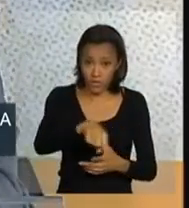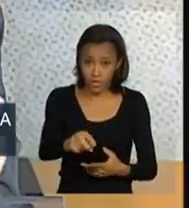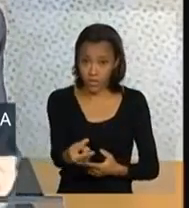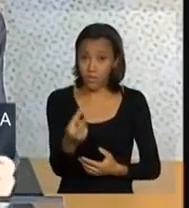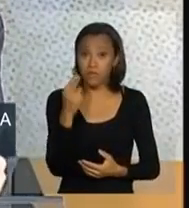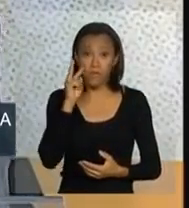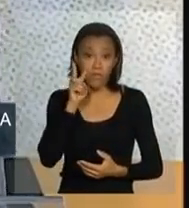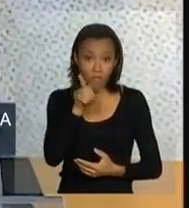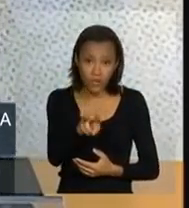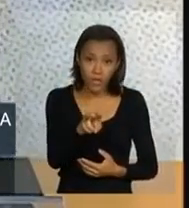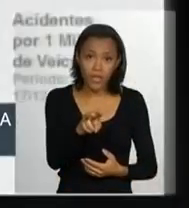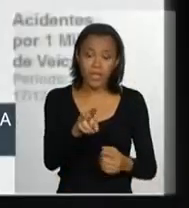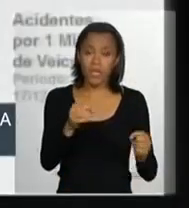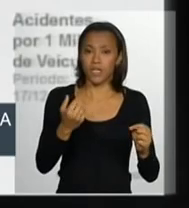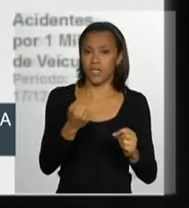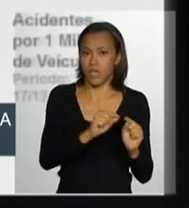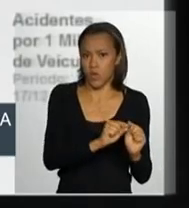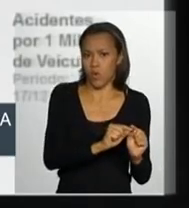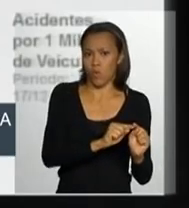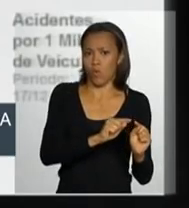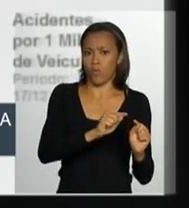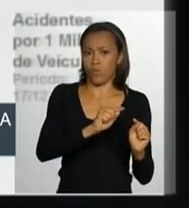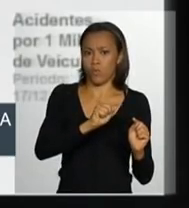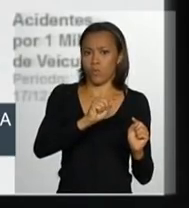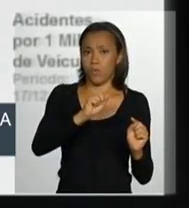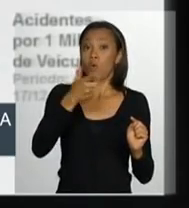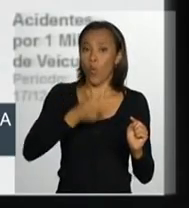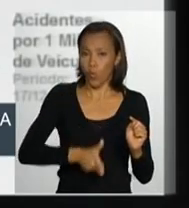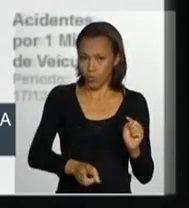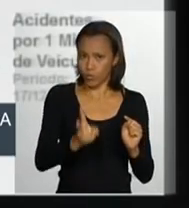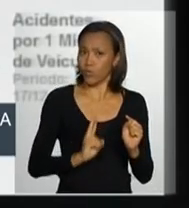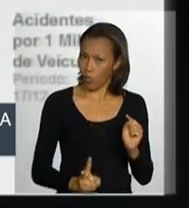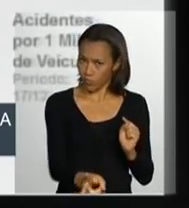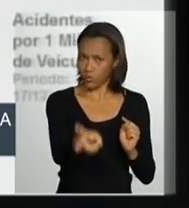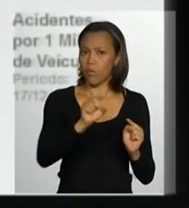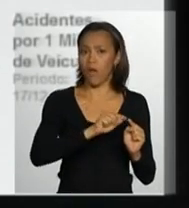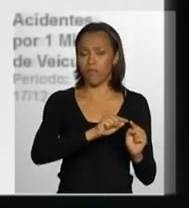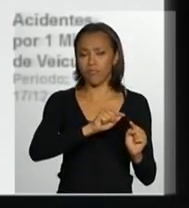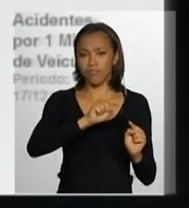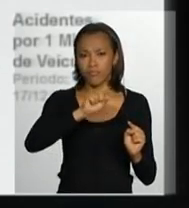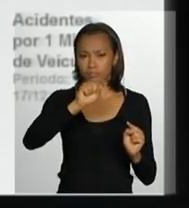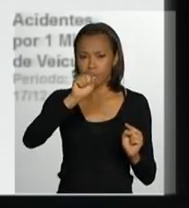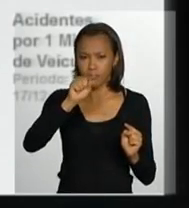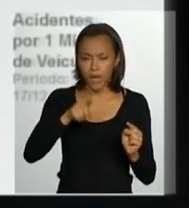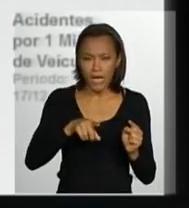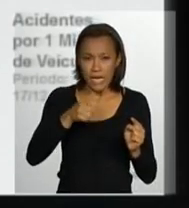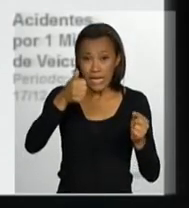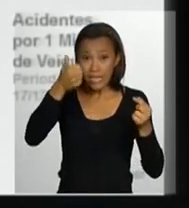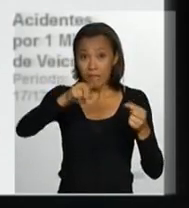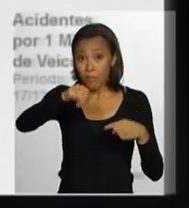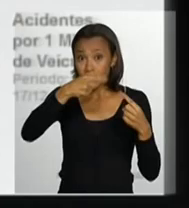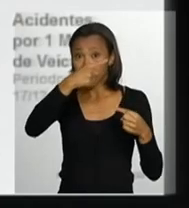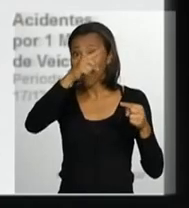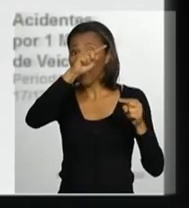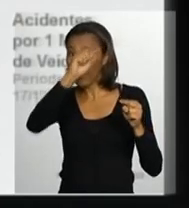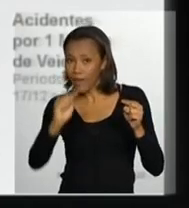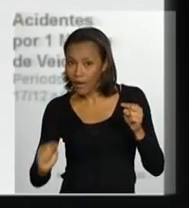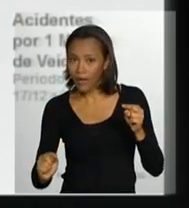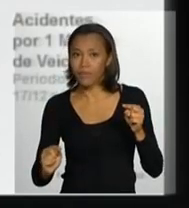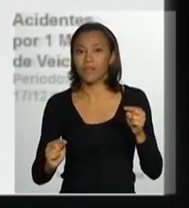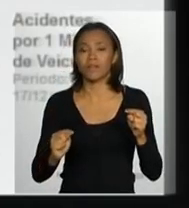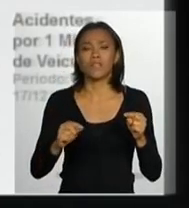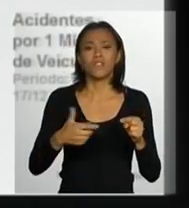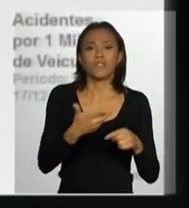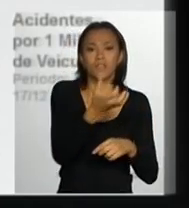que a linha de ascendência, que também se mantinha por esta forma de análise, caiu mais. Nós tínhamos